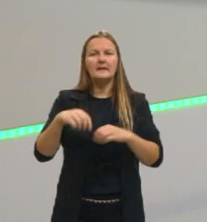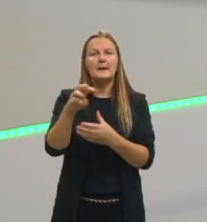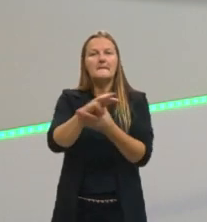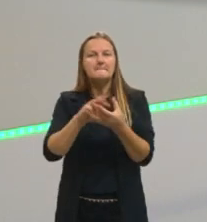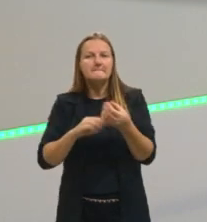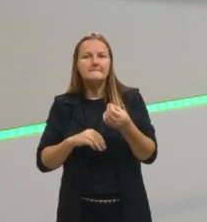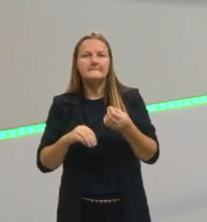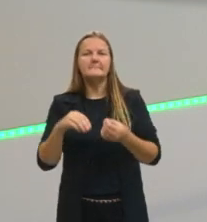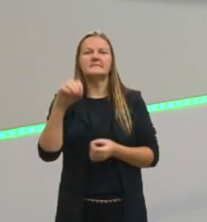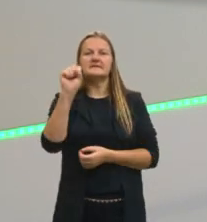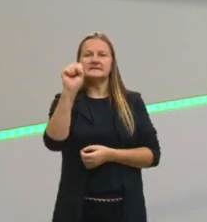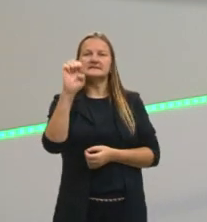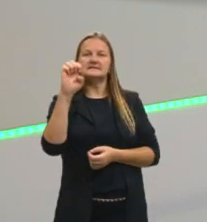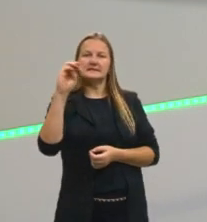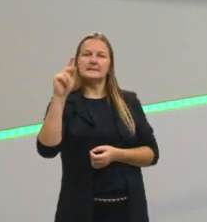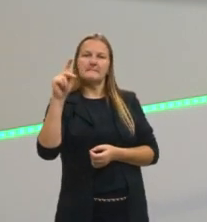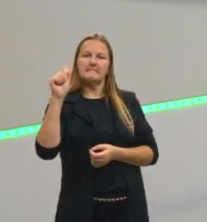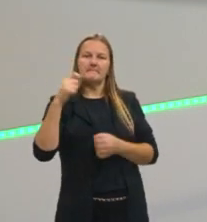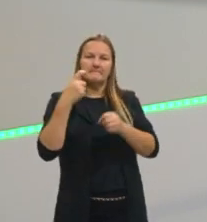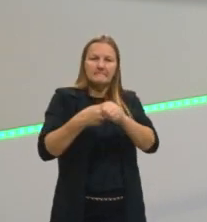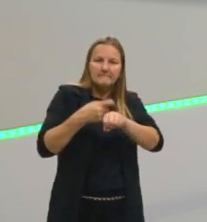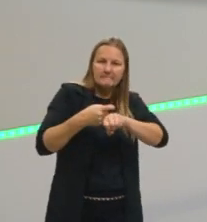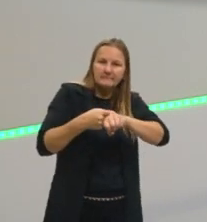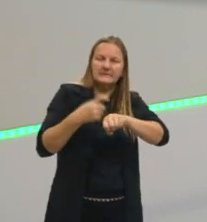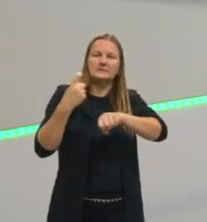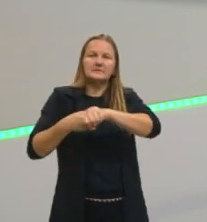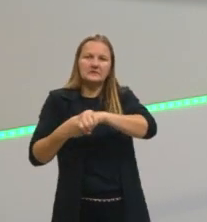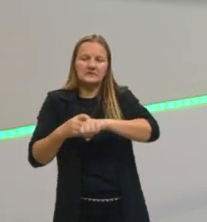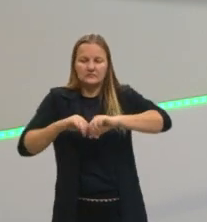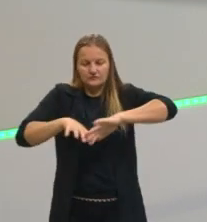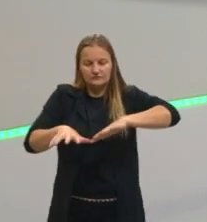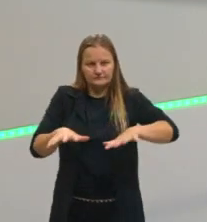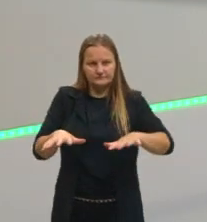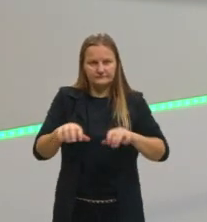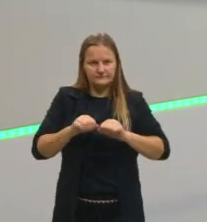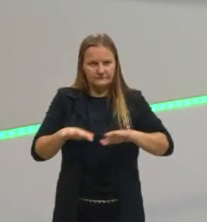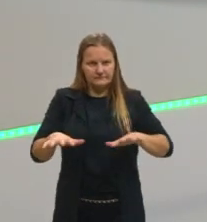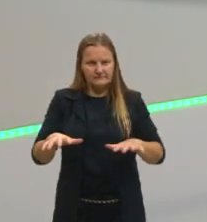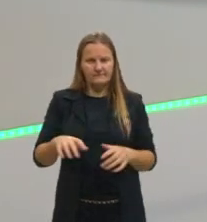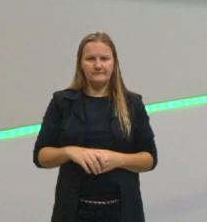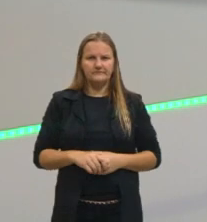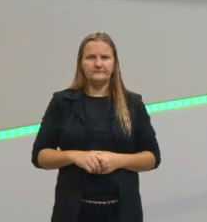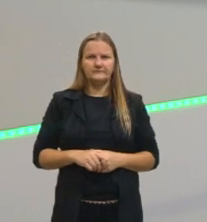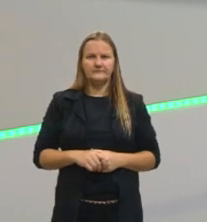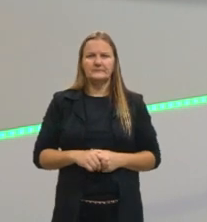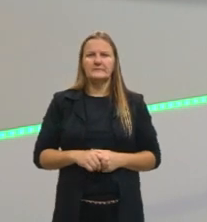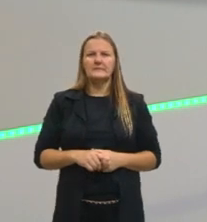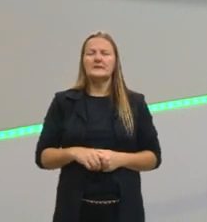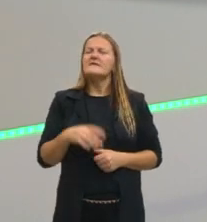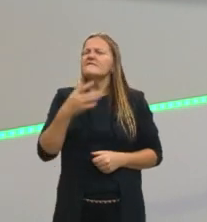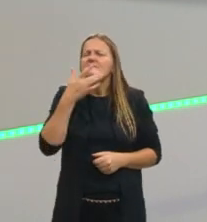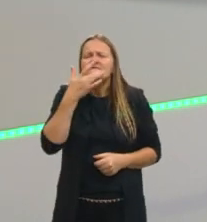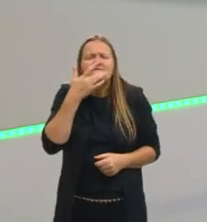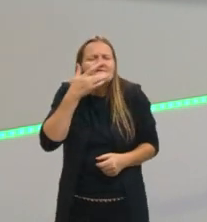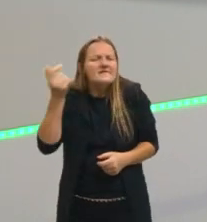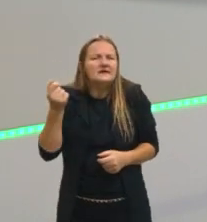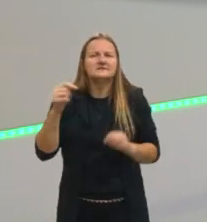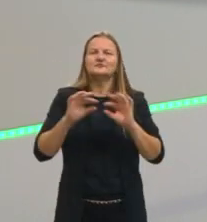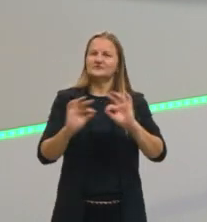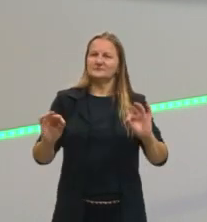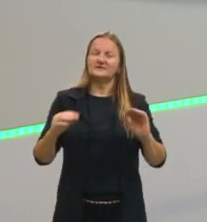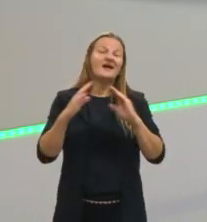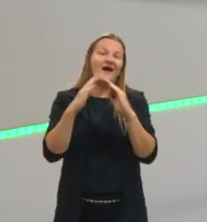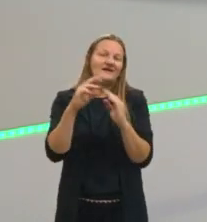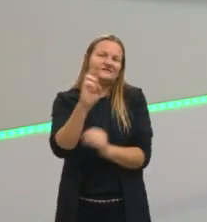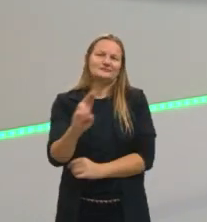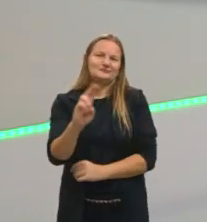de separação de mistura sólido-sólido e sólido-líquido, né? Que é um dos mais simples que a gente utiliza, inclusive, em casa, né?